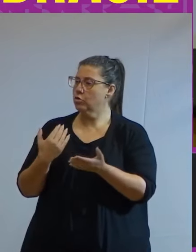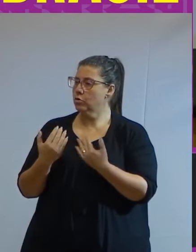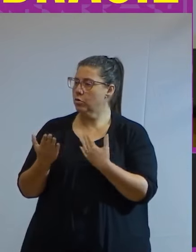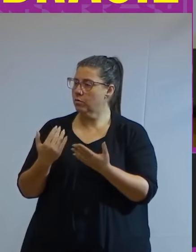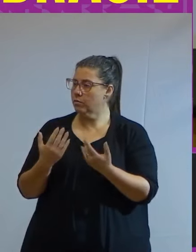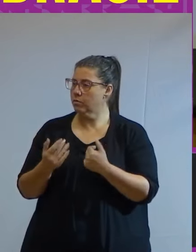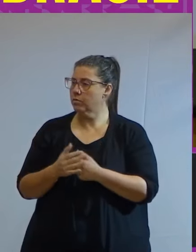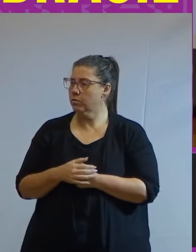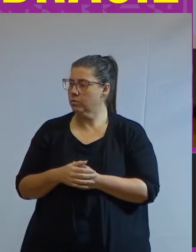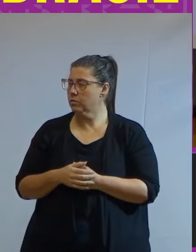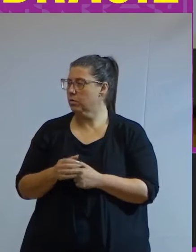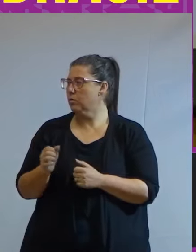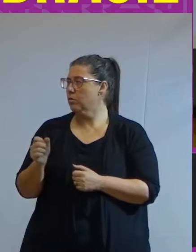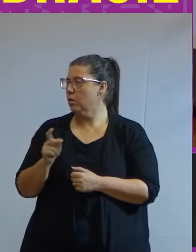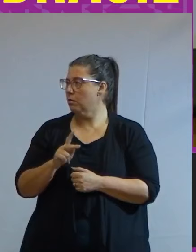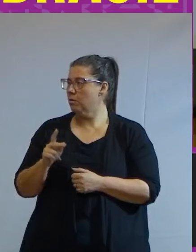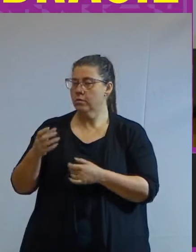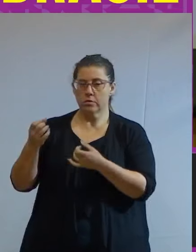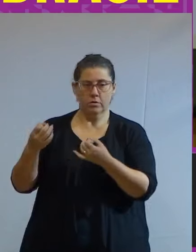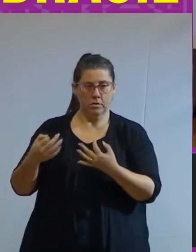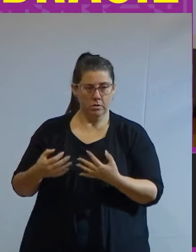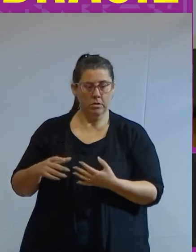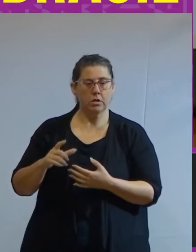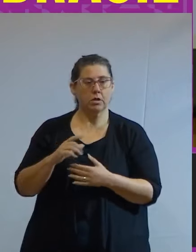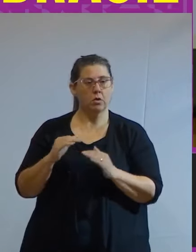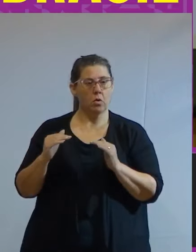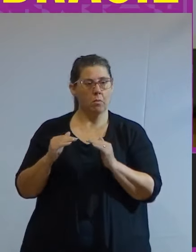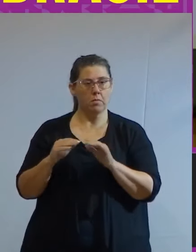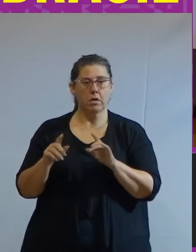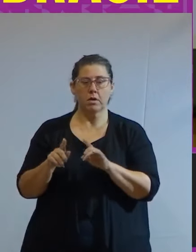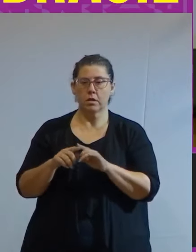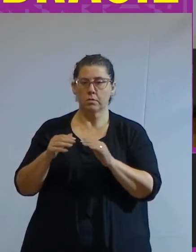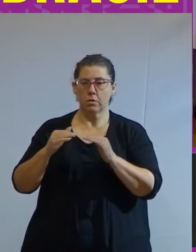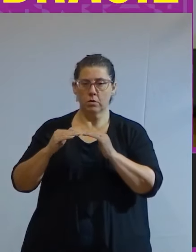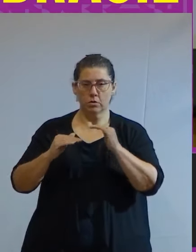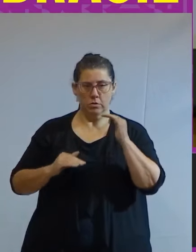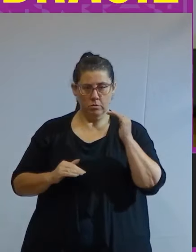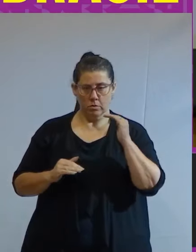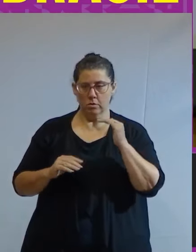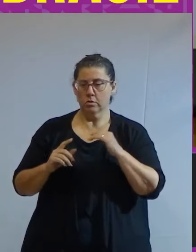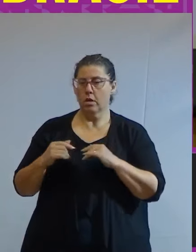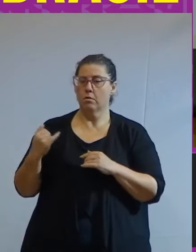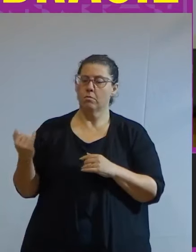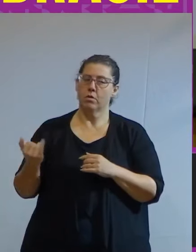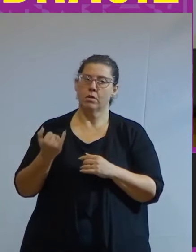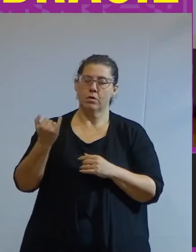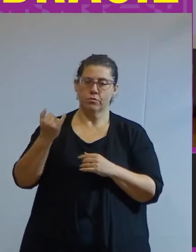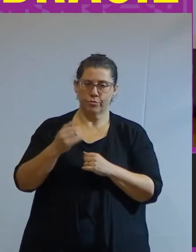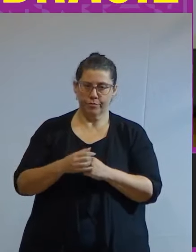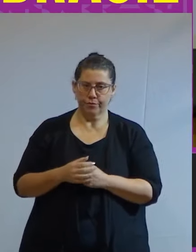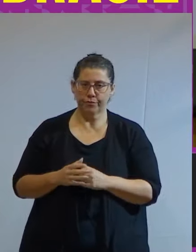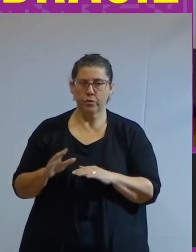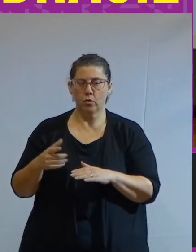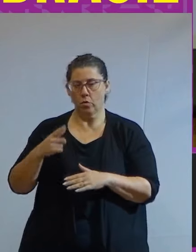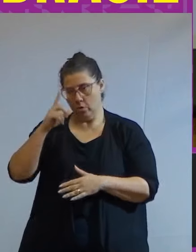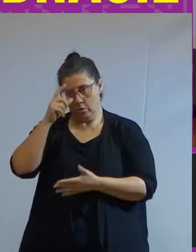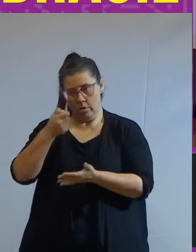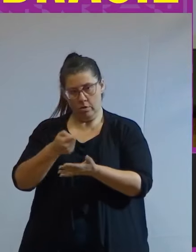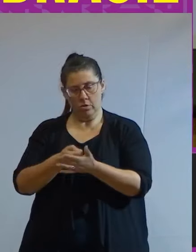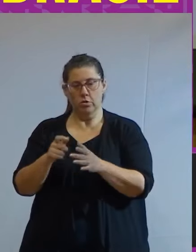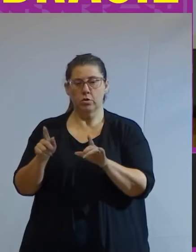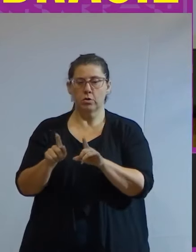assunto como a professora falou muito bem aqui que tem a ver também com a desigualdade é muito importante quando eu decidi também